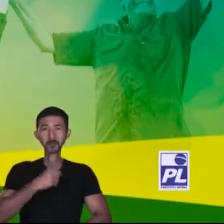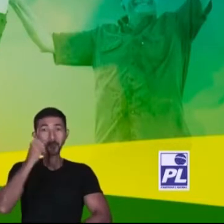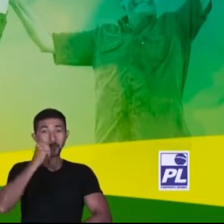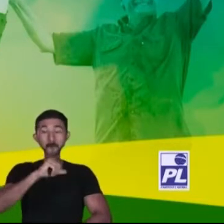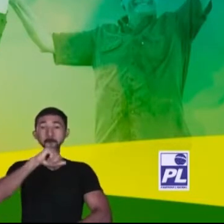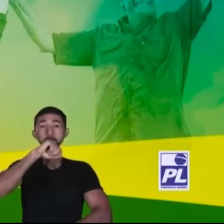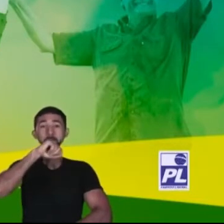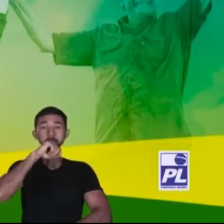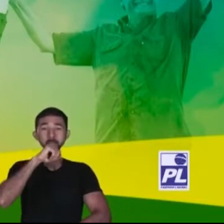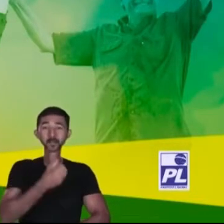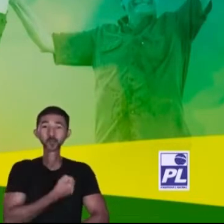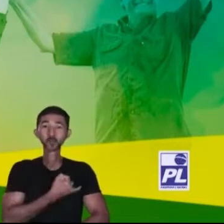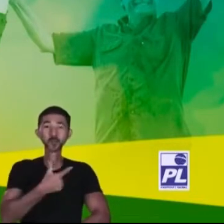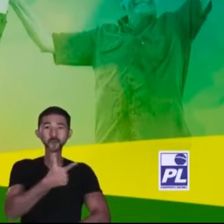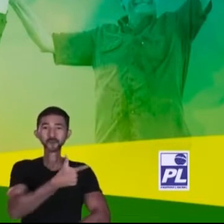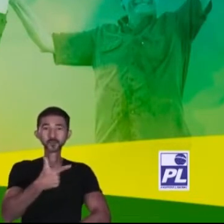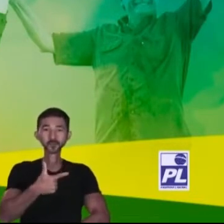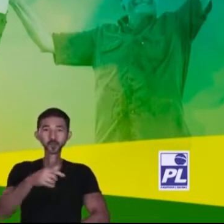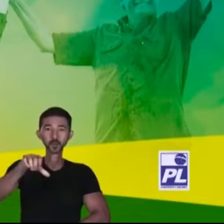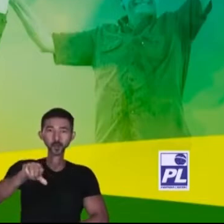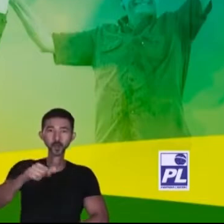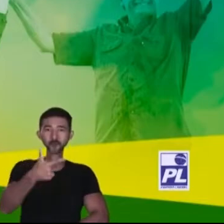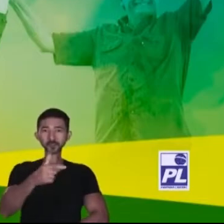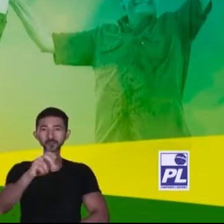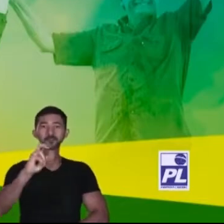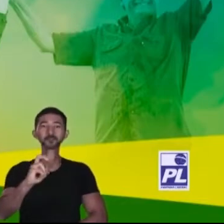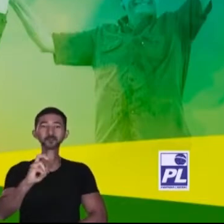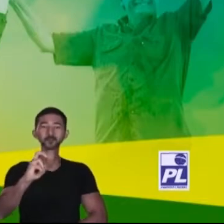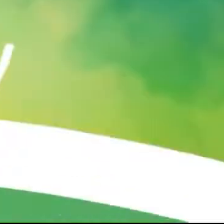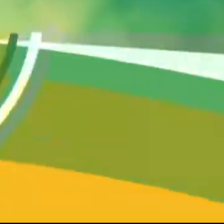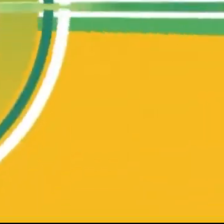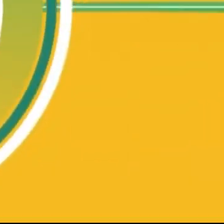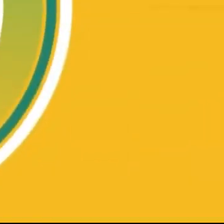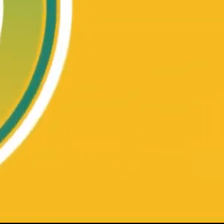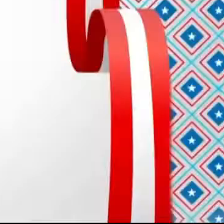esqueça de mim, Mamãe Noel, 22-9-25.